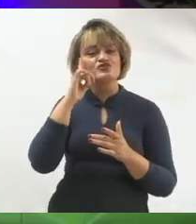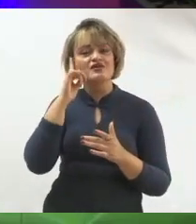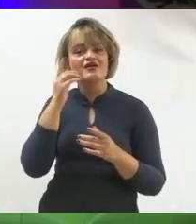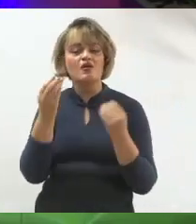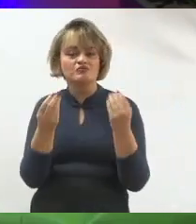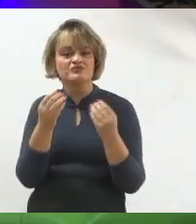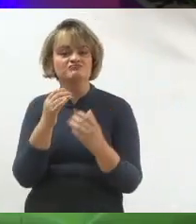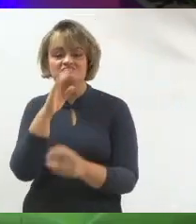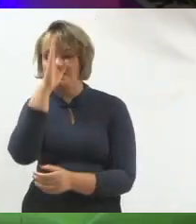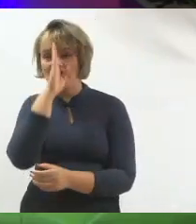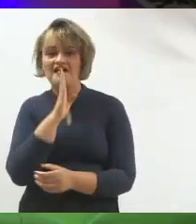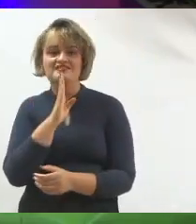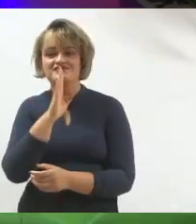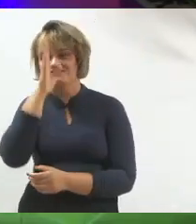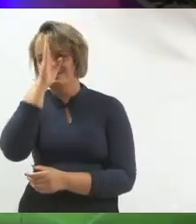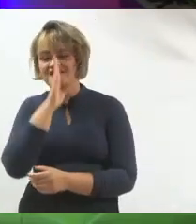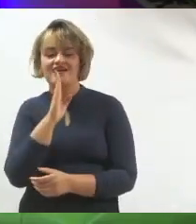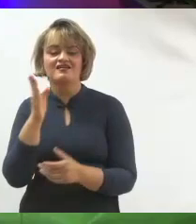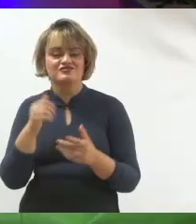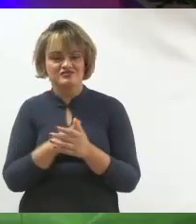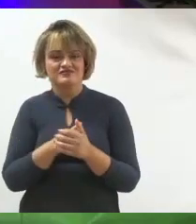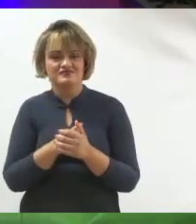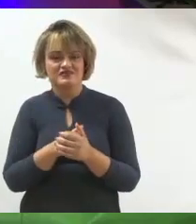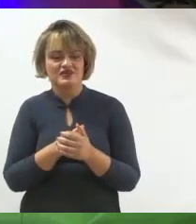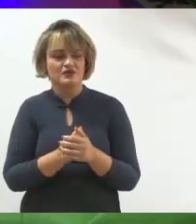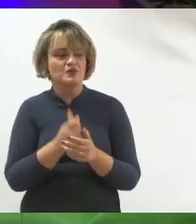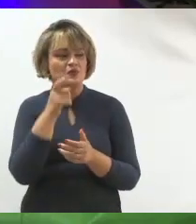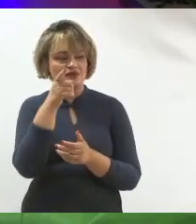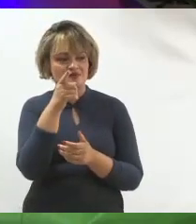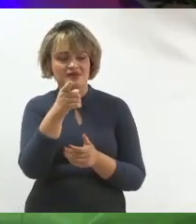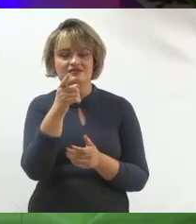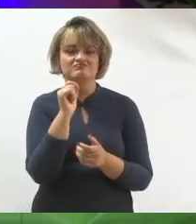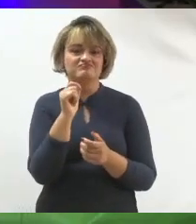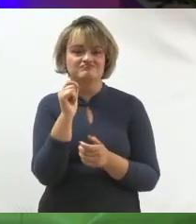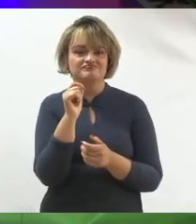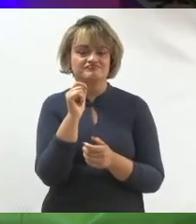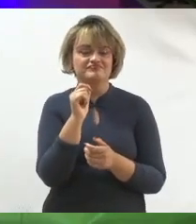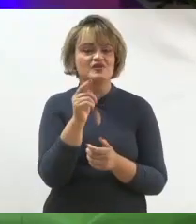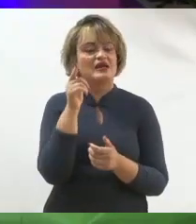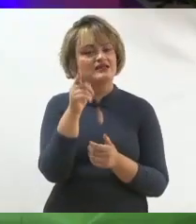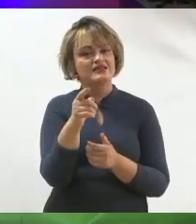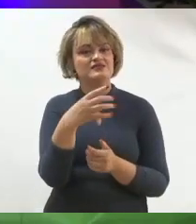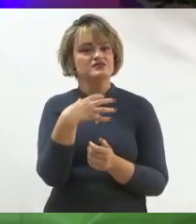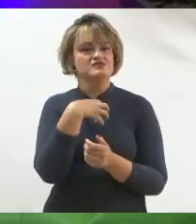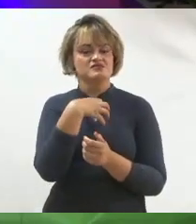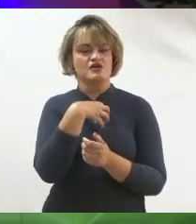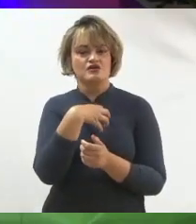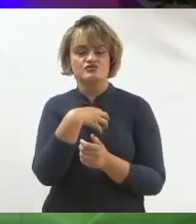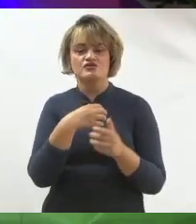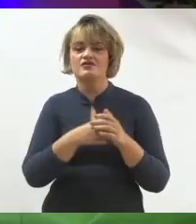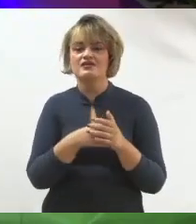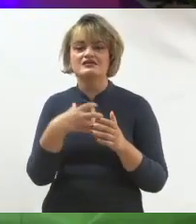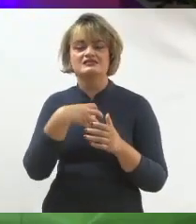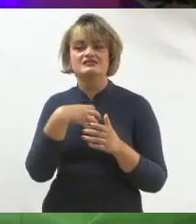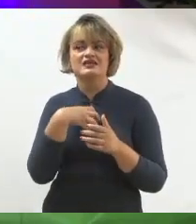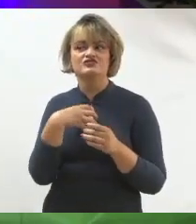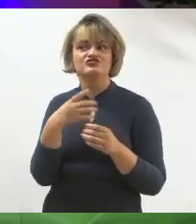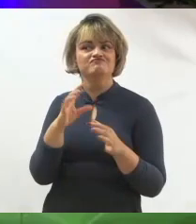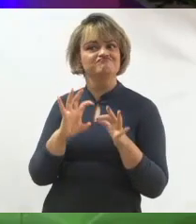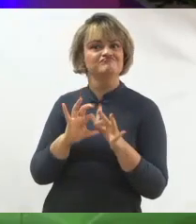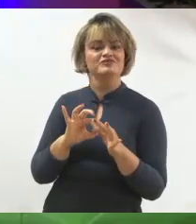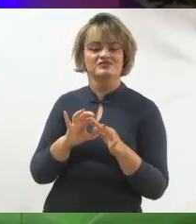forma gratuita, de forma orgânica, com aquilo com que você sente uma certa